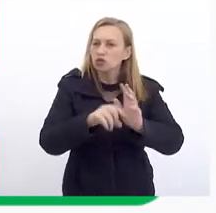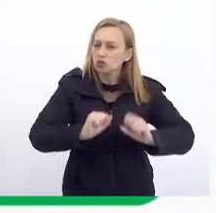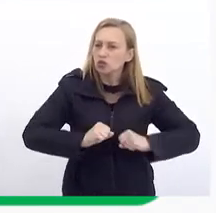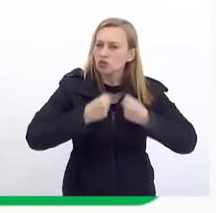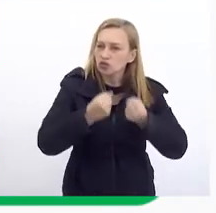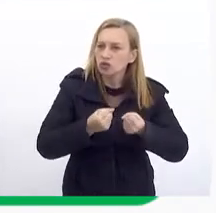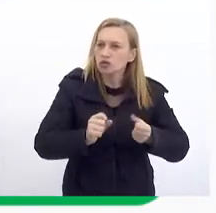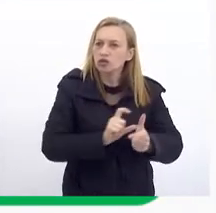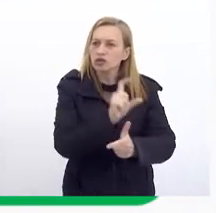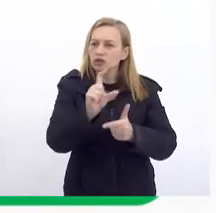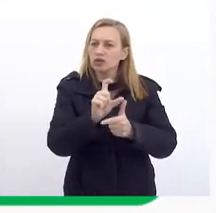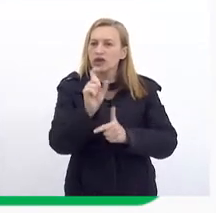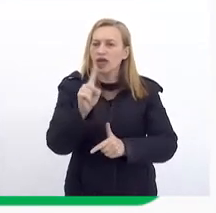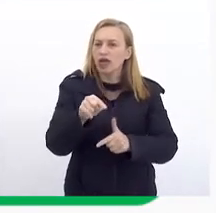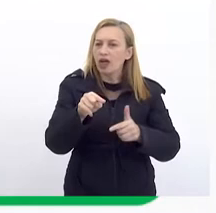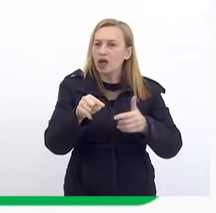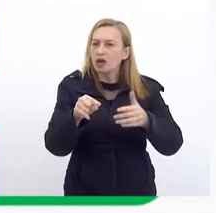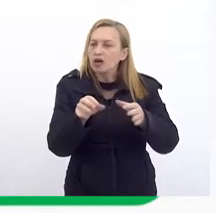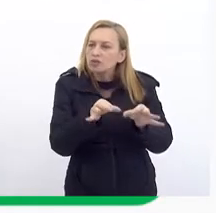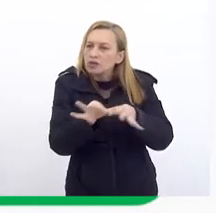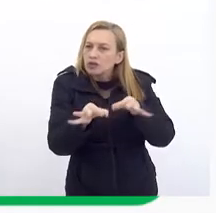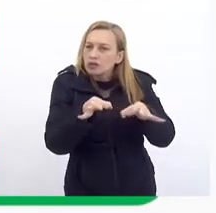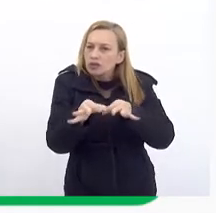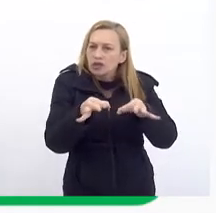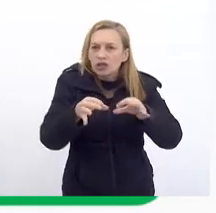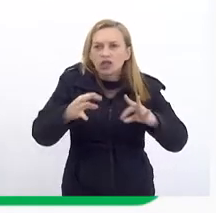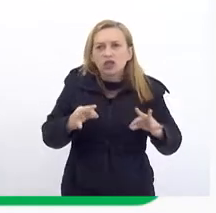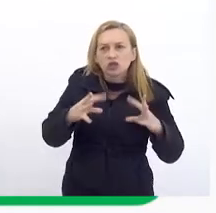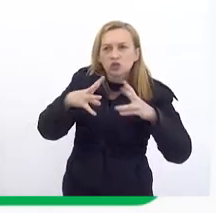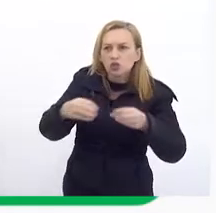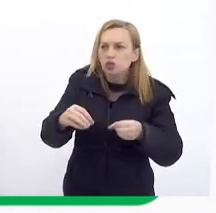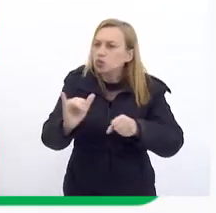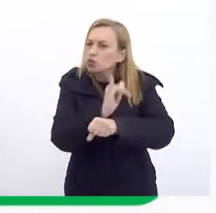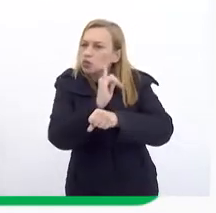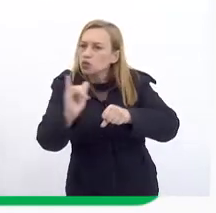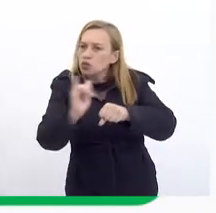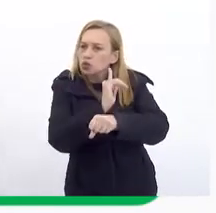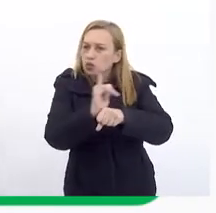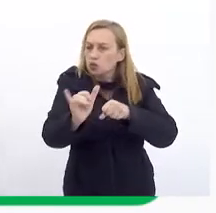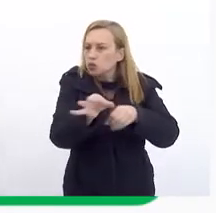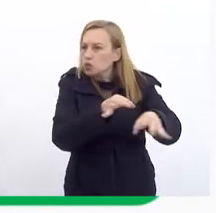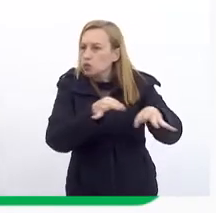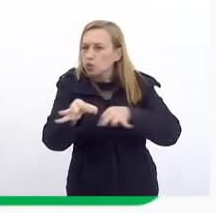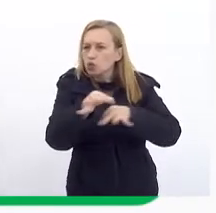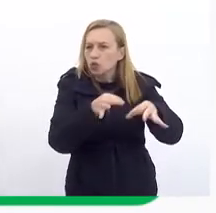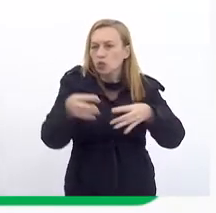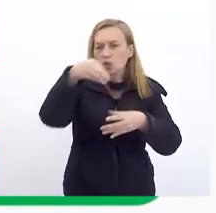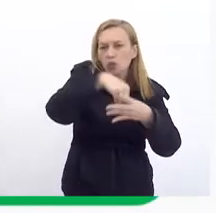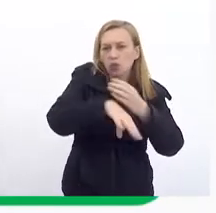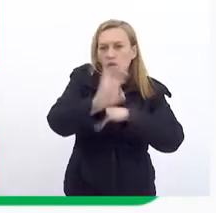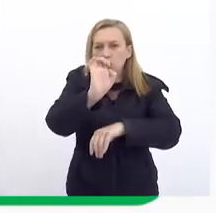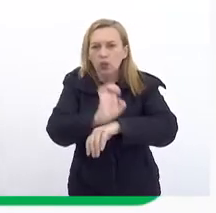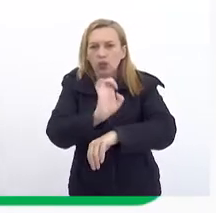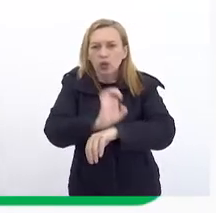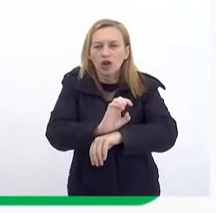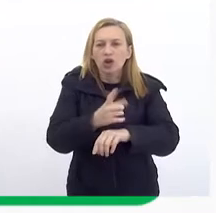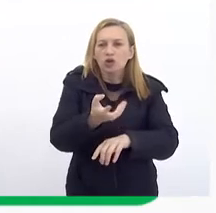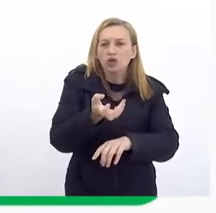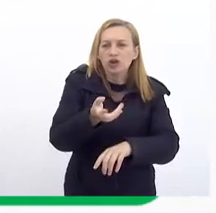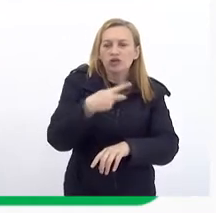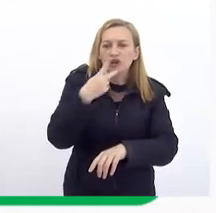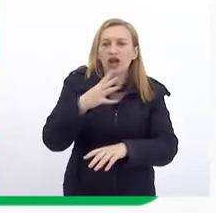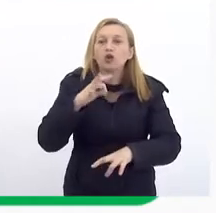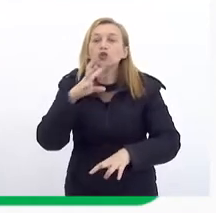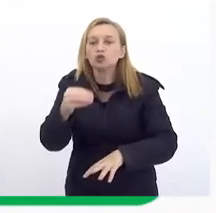É o alinhamento Entre todos os planejamentos Existentes dentro do Estado O que eu quero dizer